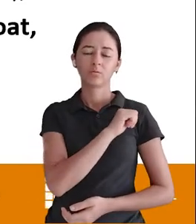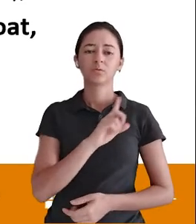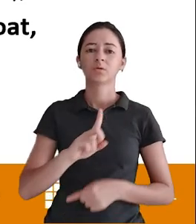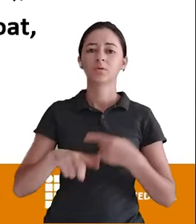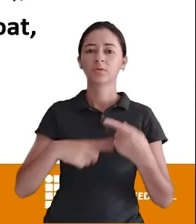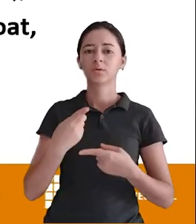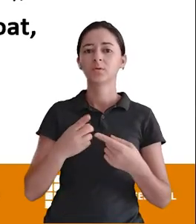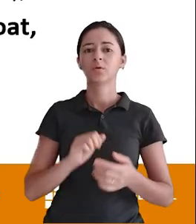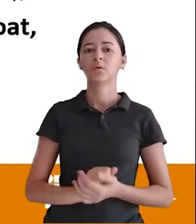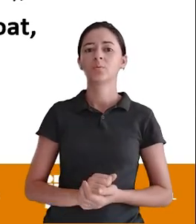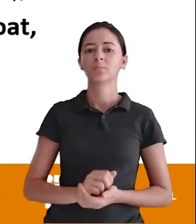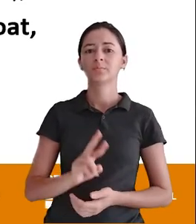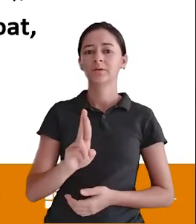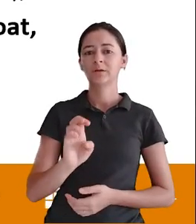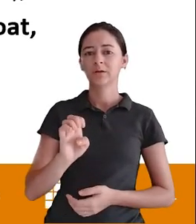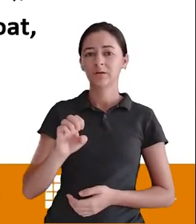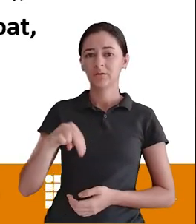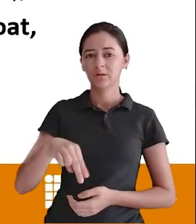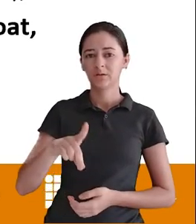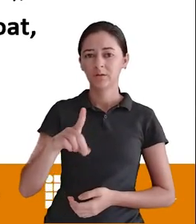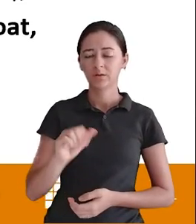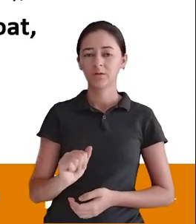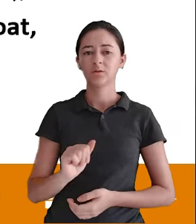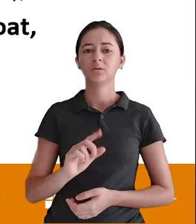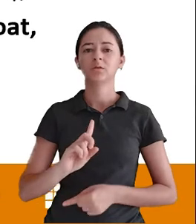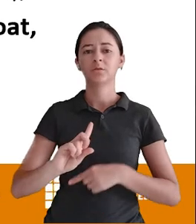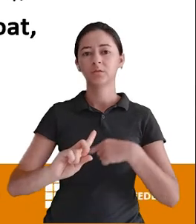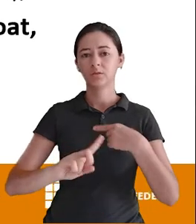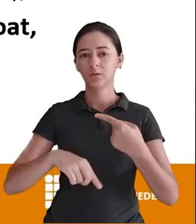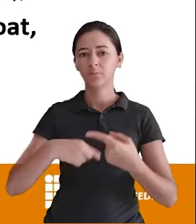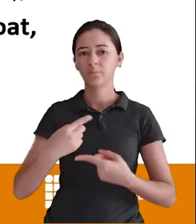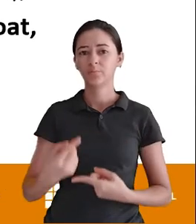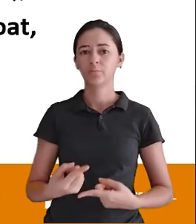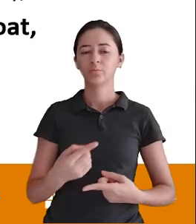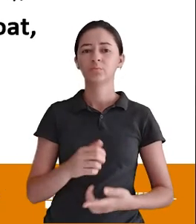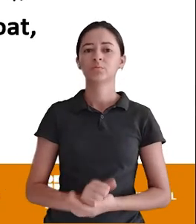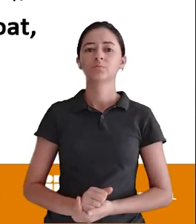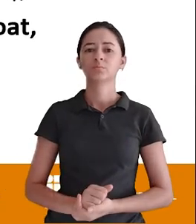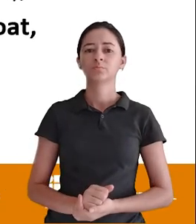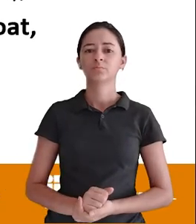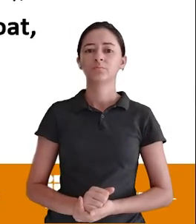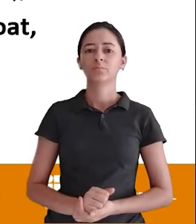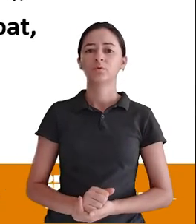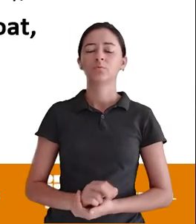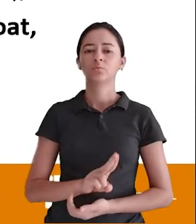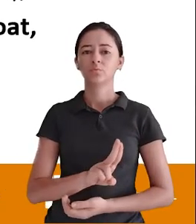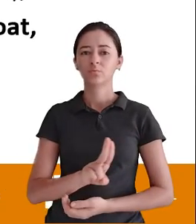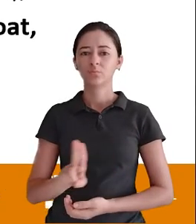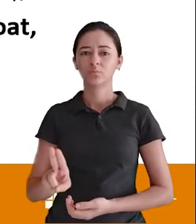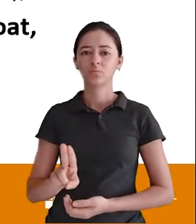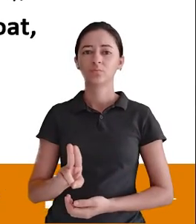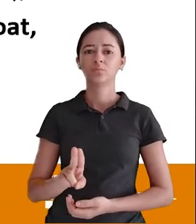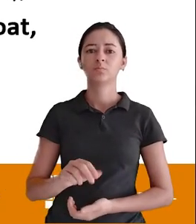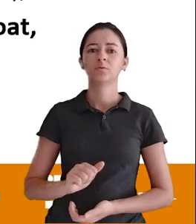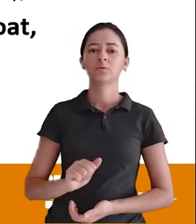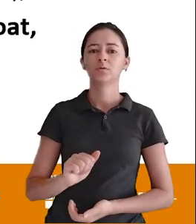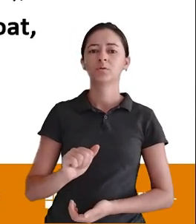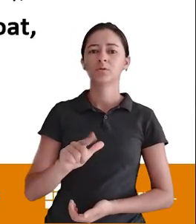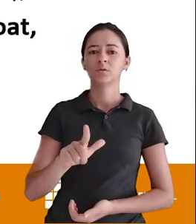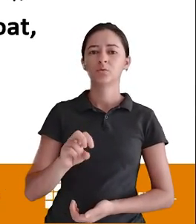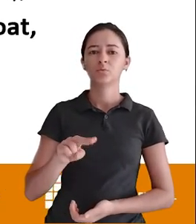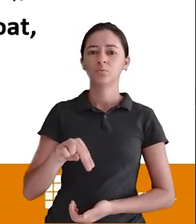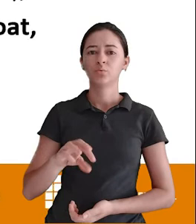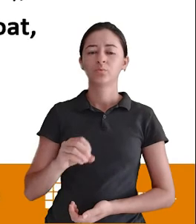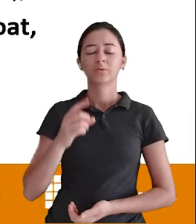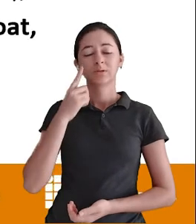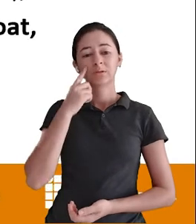após O atributo Nome Underline aluno Certo Lembrando que se eu não fizesse Se não tivesse